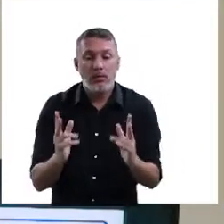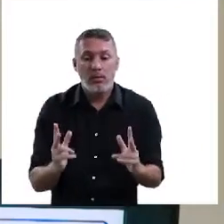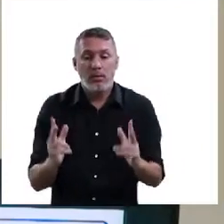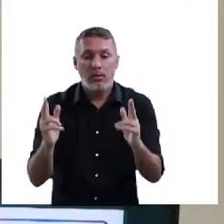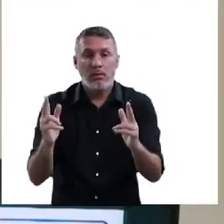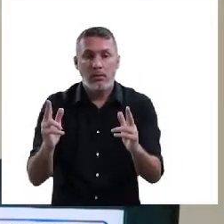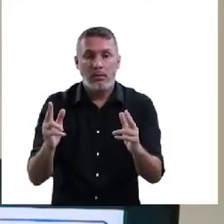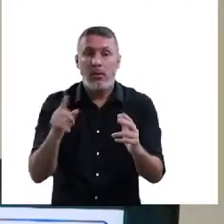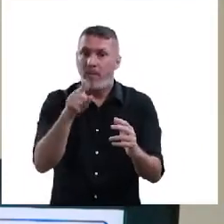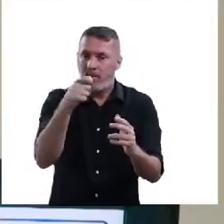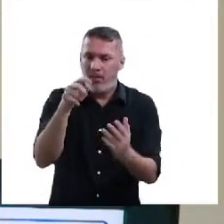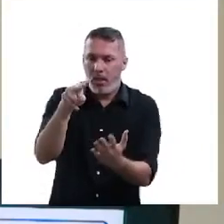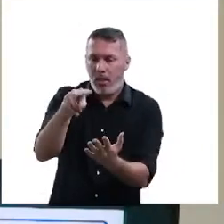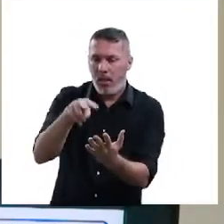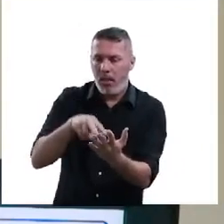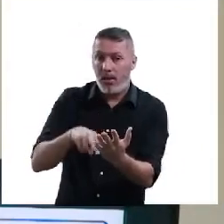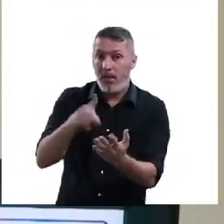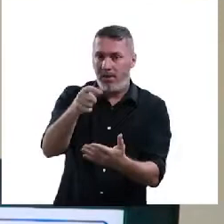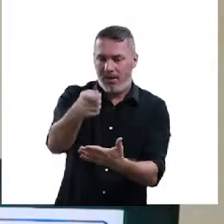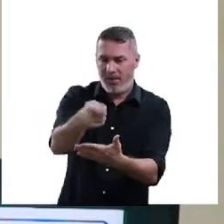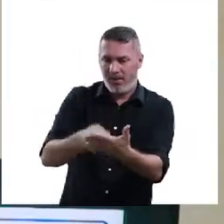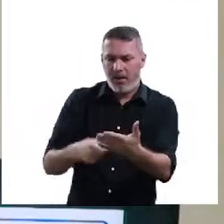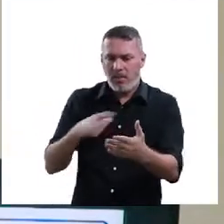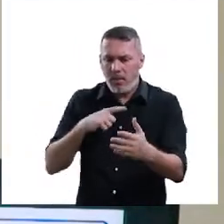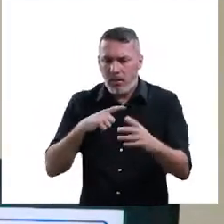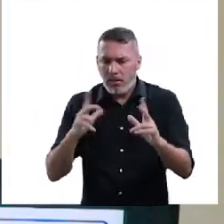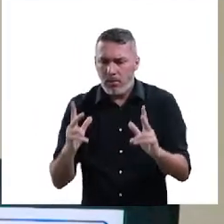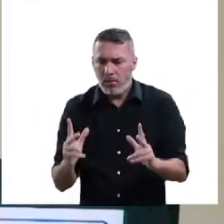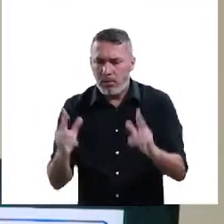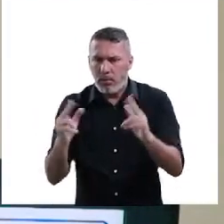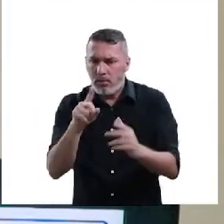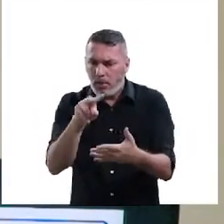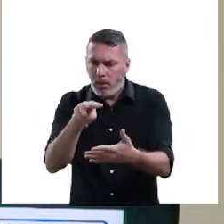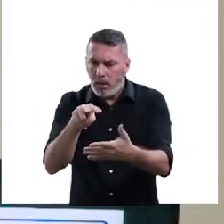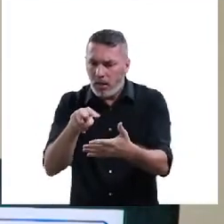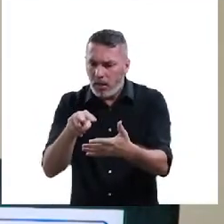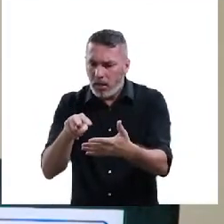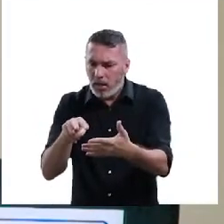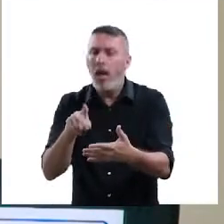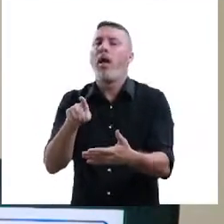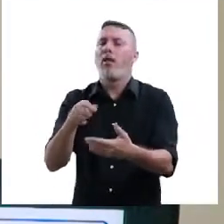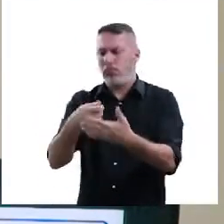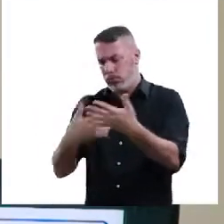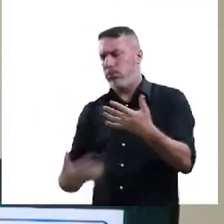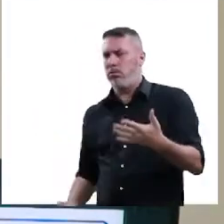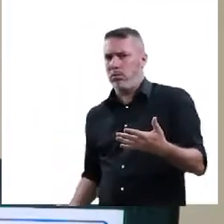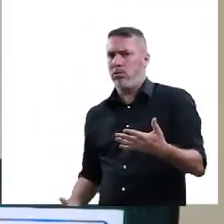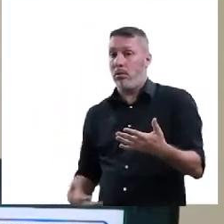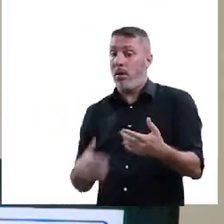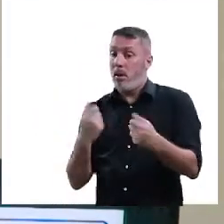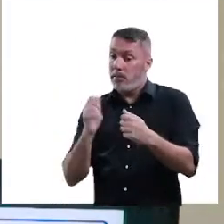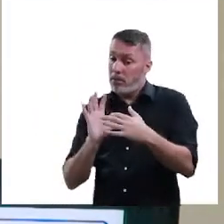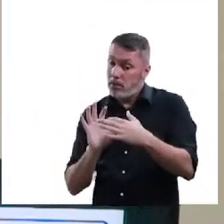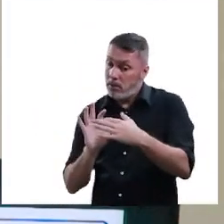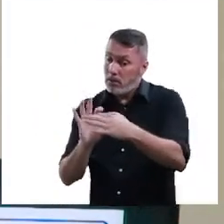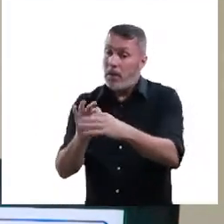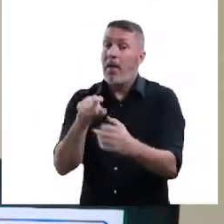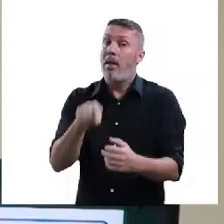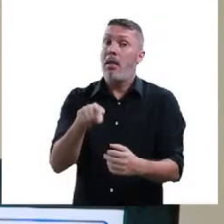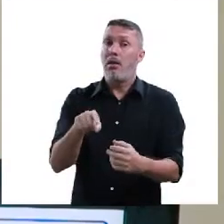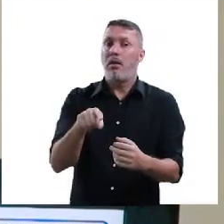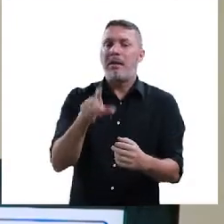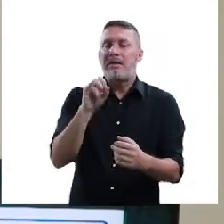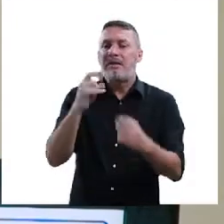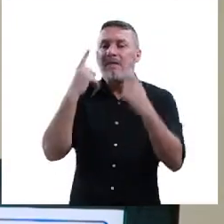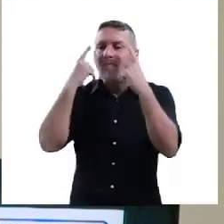O que o INEP está apresentando ali? Quanto violência. Se ele está apresentando isso que eu acabei de falar com vocês, perfeito. Você pode argumentar.